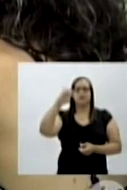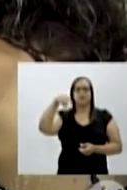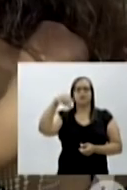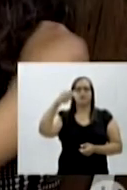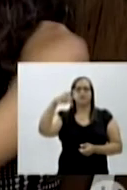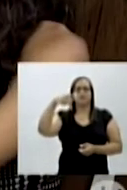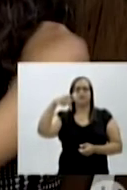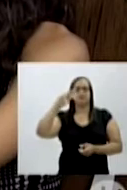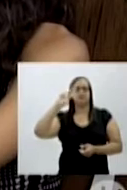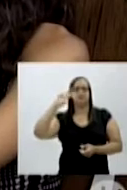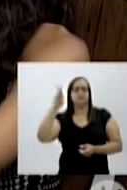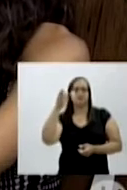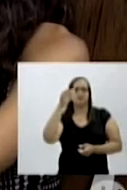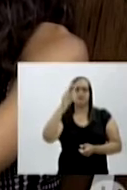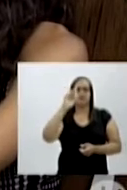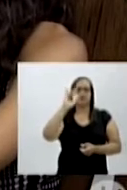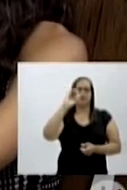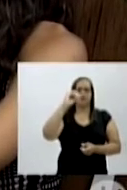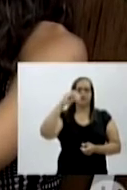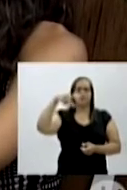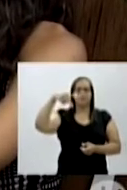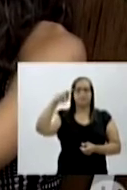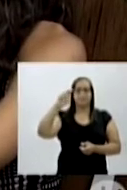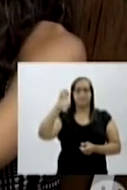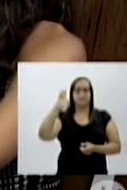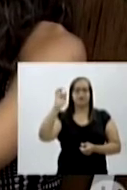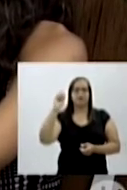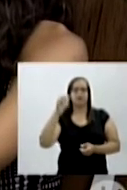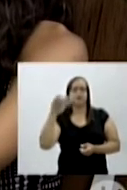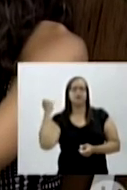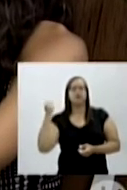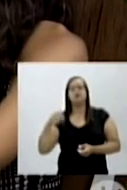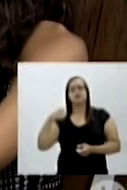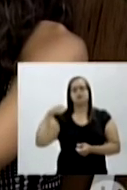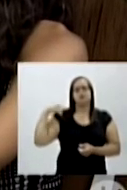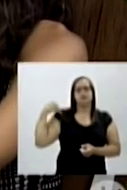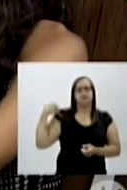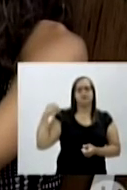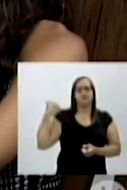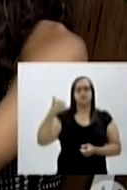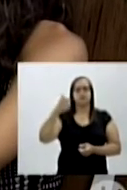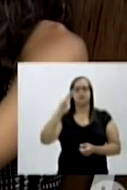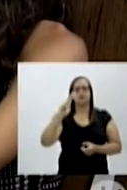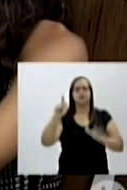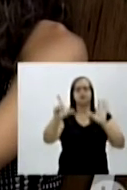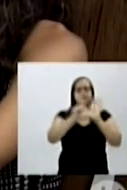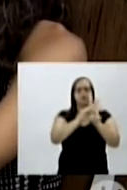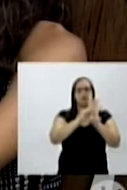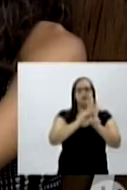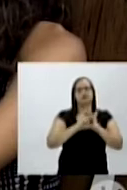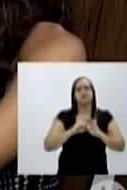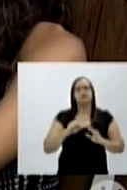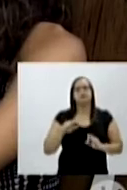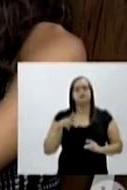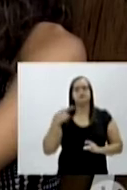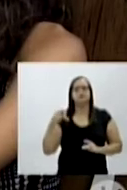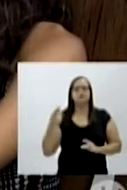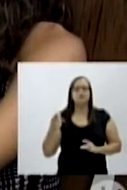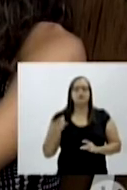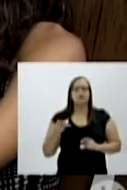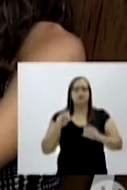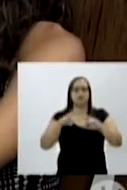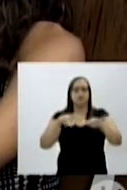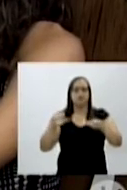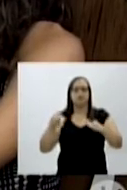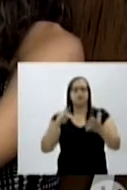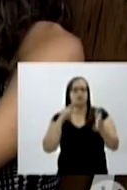Preto. Eu decidi cursar letras quando eu tinha 14 anos. Eu fiz curso de espanhol em Birigui, fiz no céu. E a